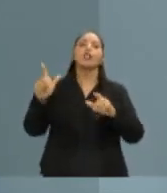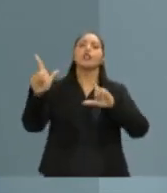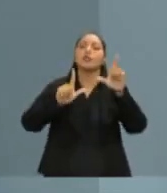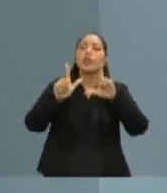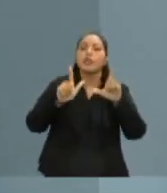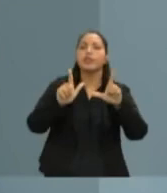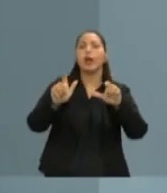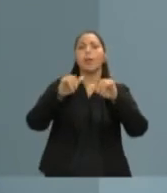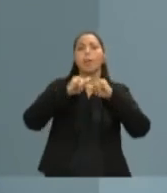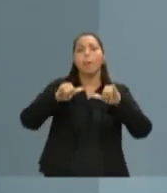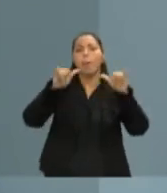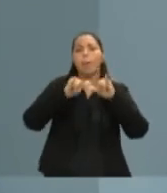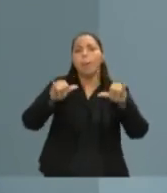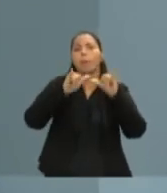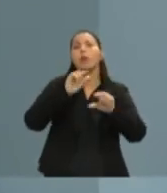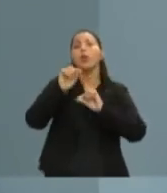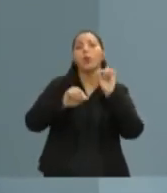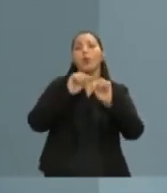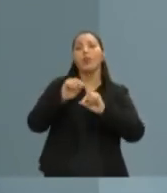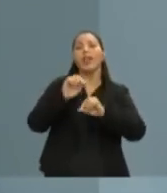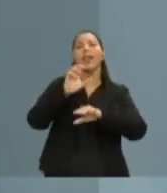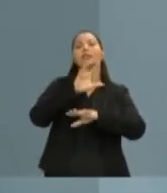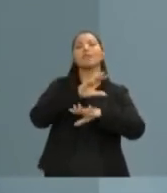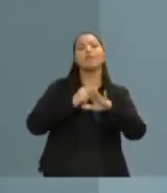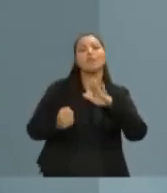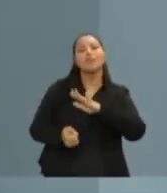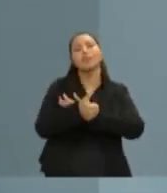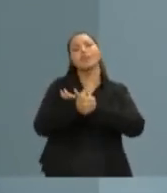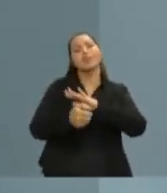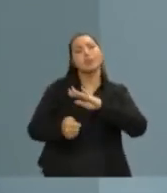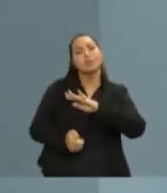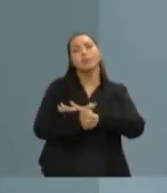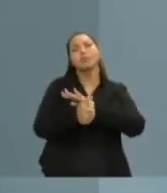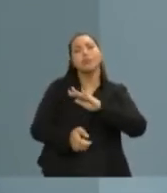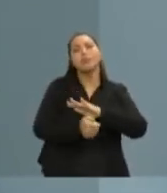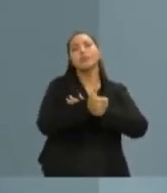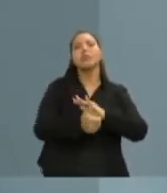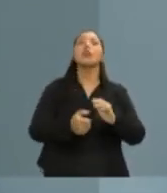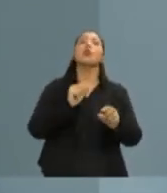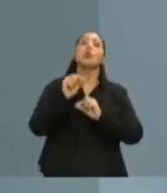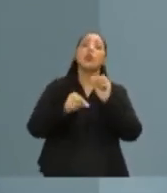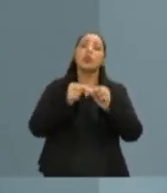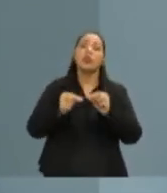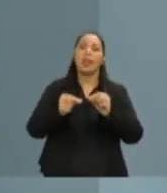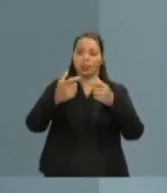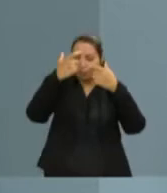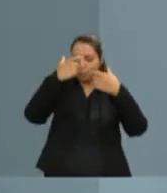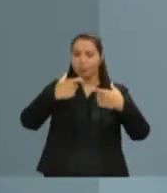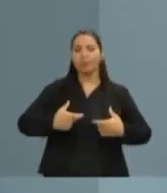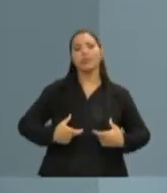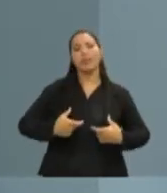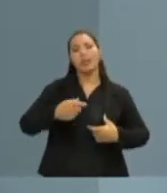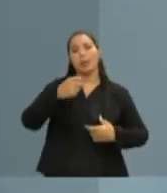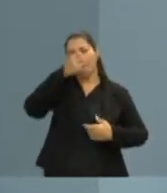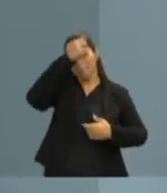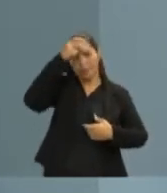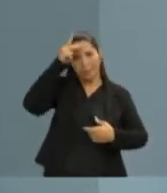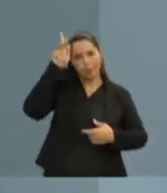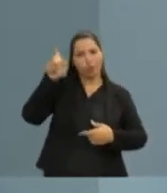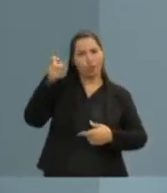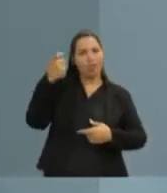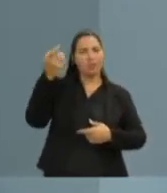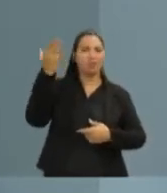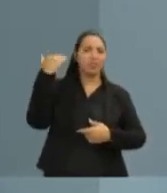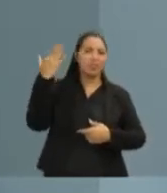administradores, talvez, que não agiram com tanta retidão, não agiram com tanta honestidade. Isso foi muito ruim para a cidade. Nós temos o